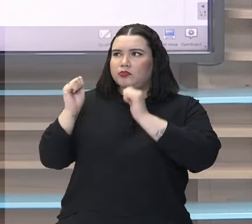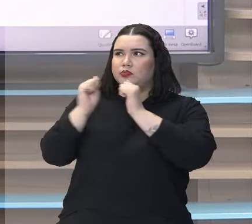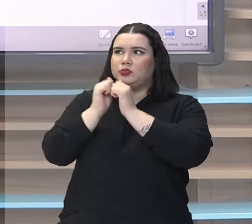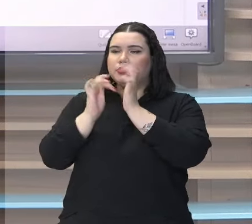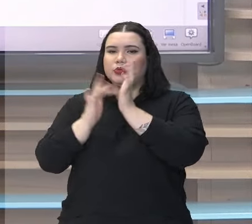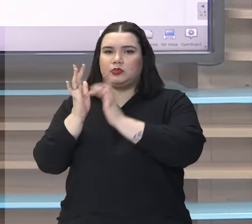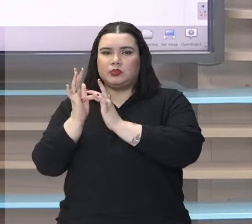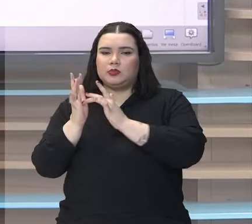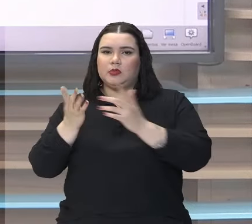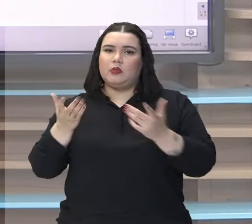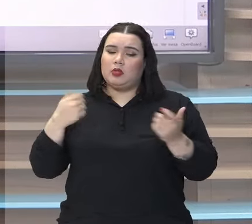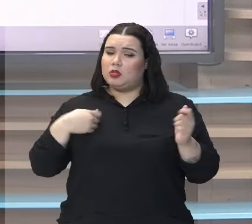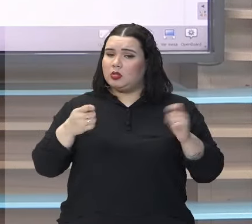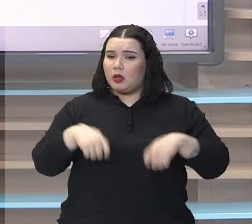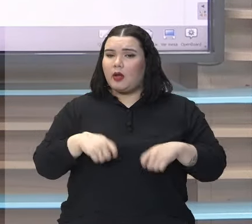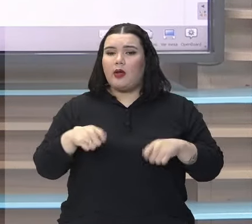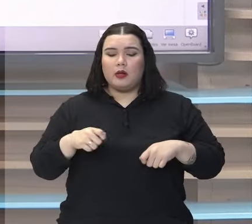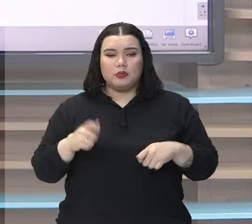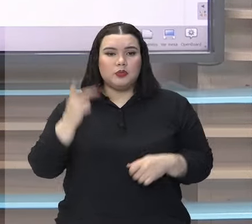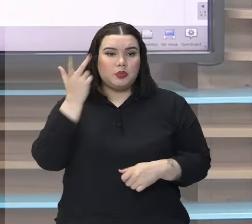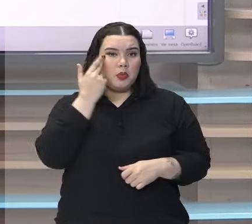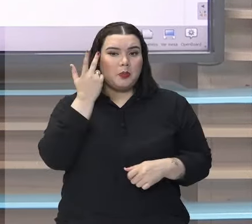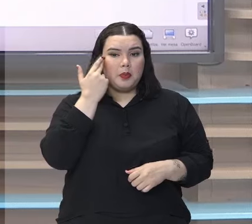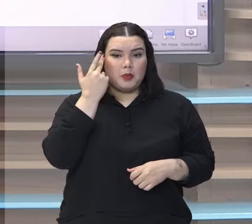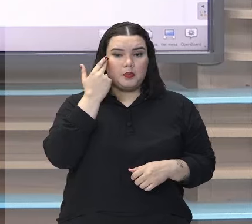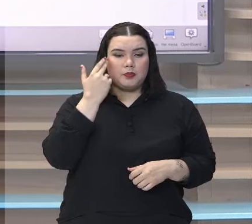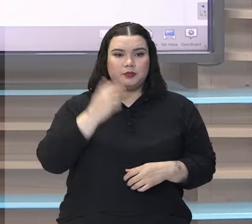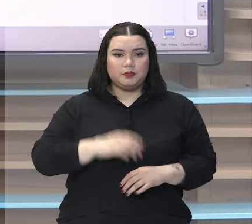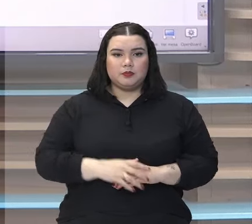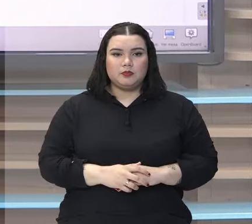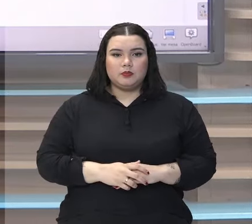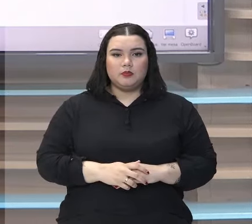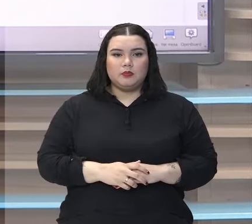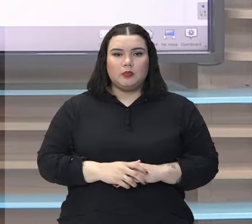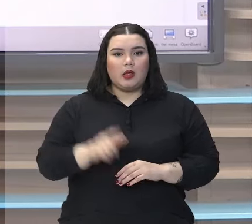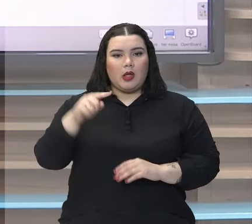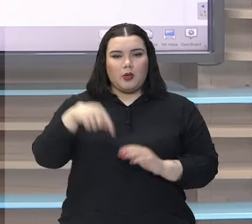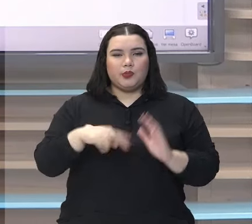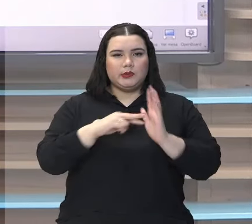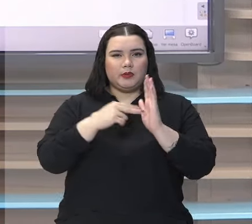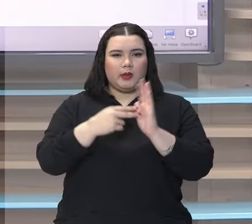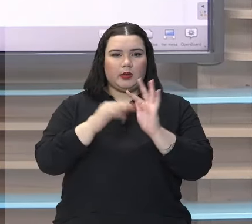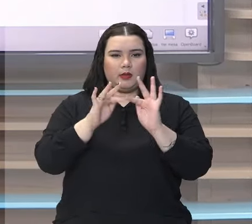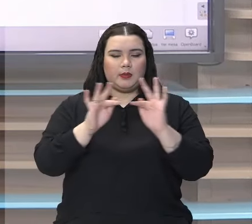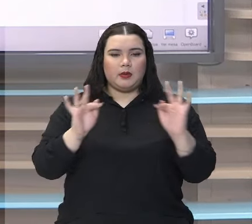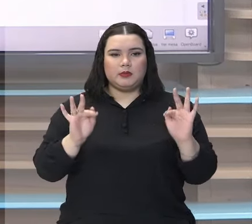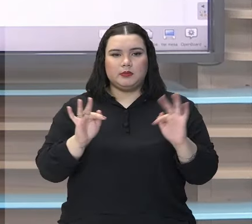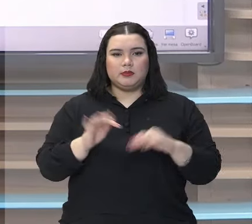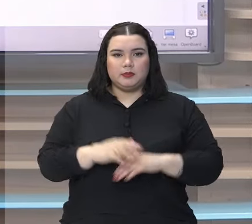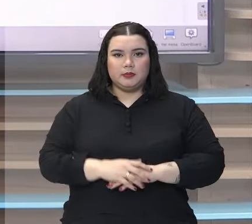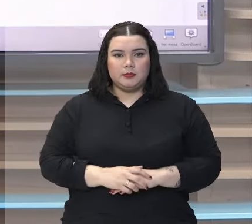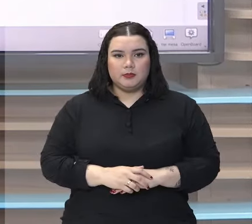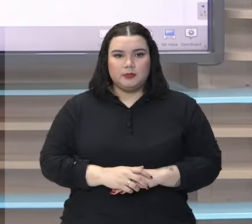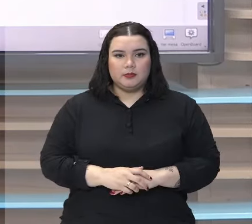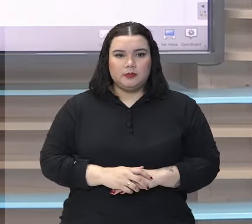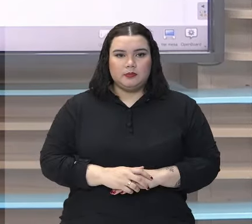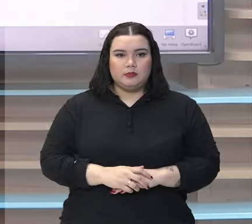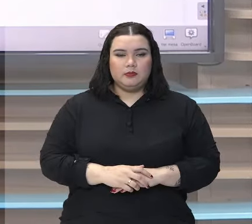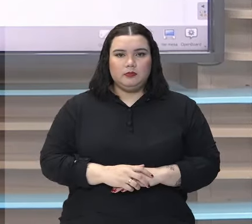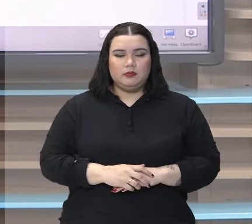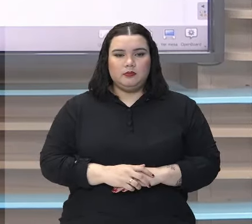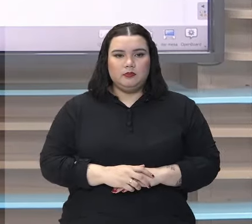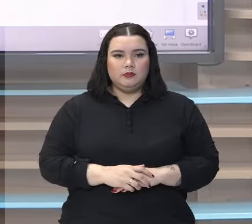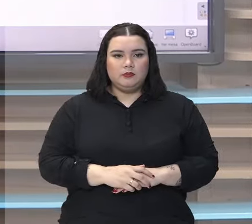outras formas de me conectar com Deus. Então, esta é a diferença. Então, não temos religião é um fato,